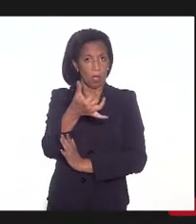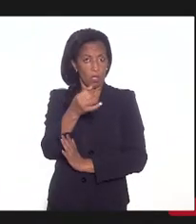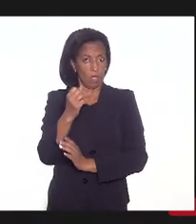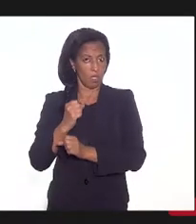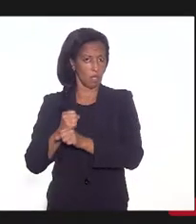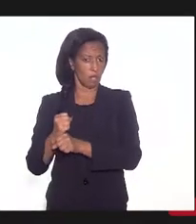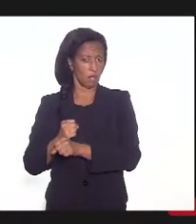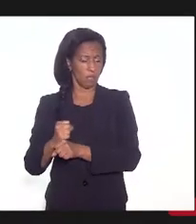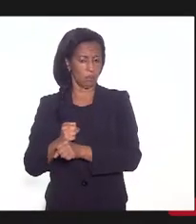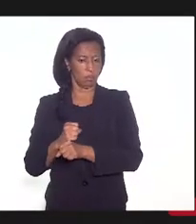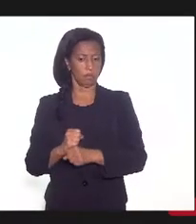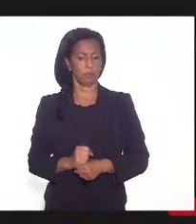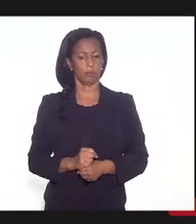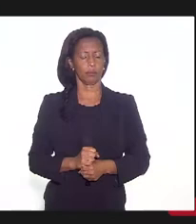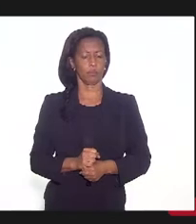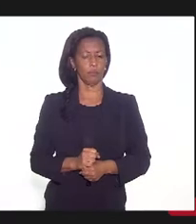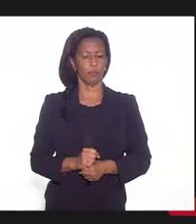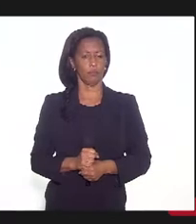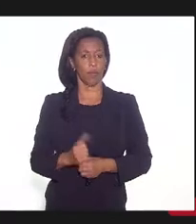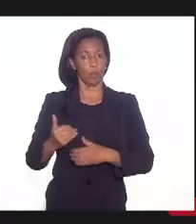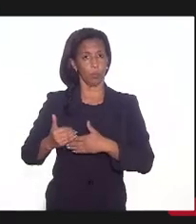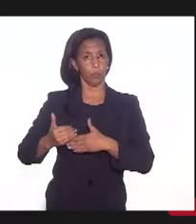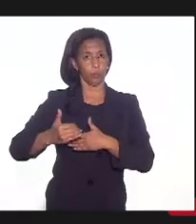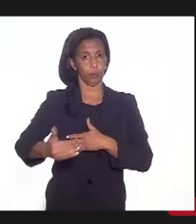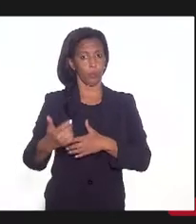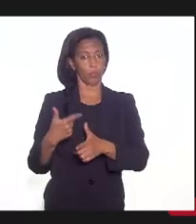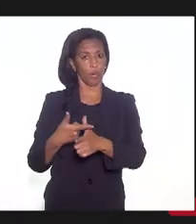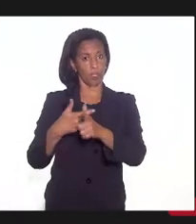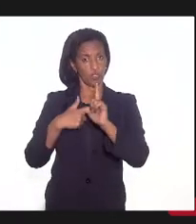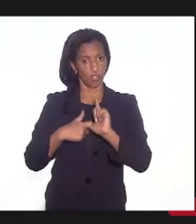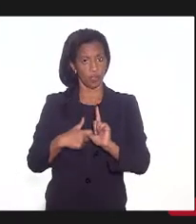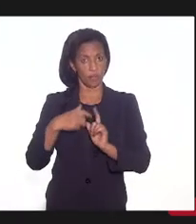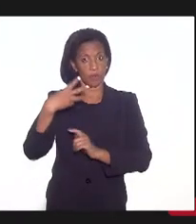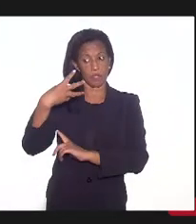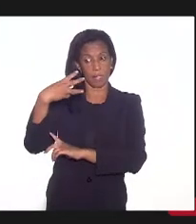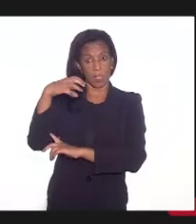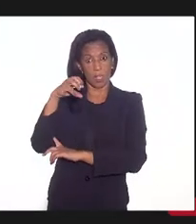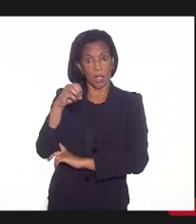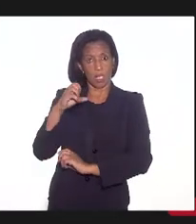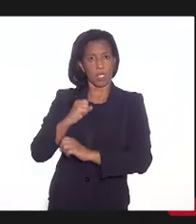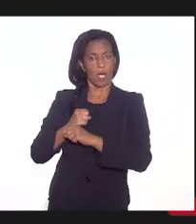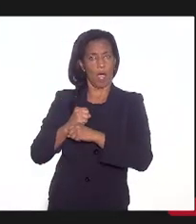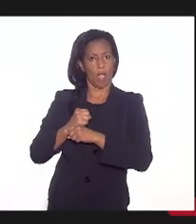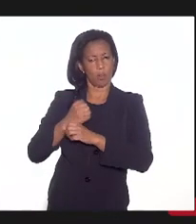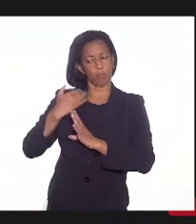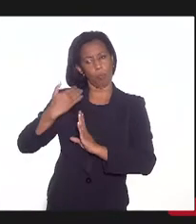anos, o alongamento da dívida será por 30 anos,